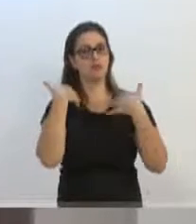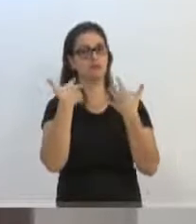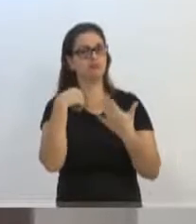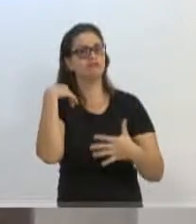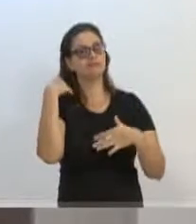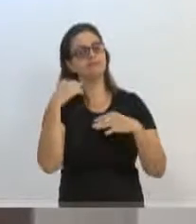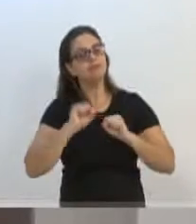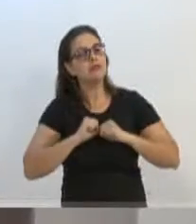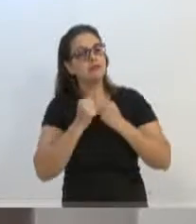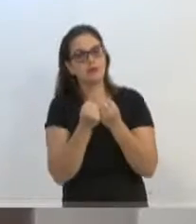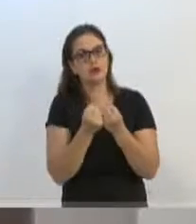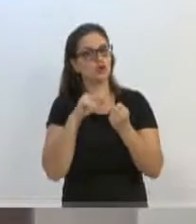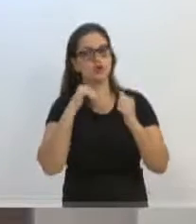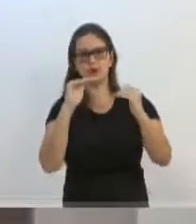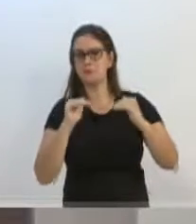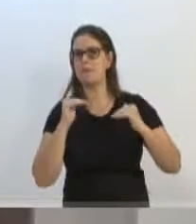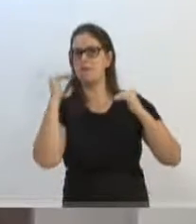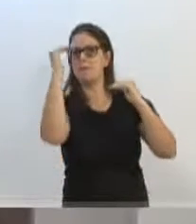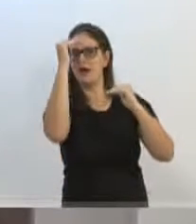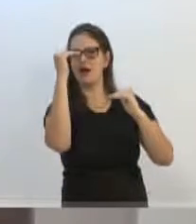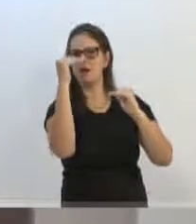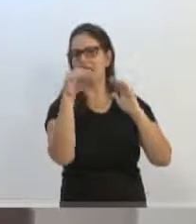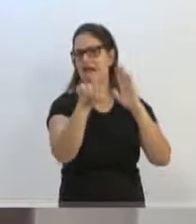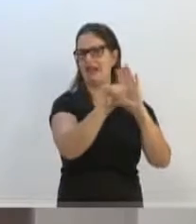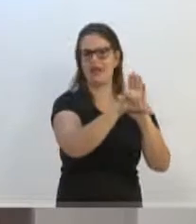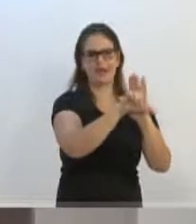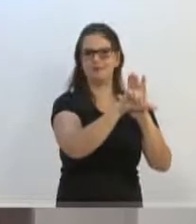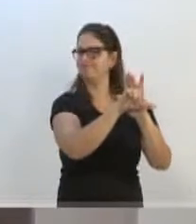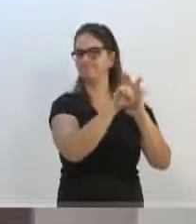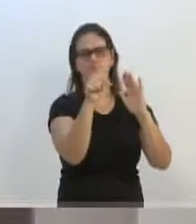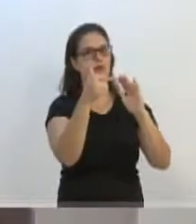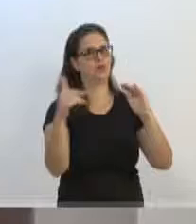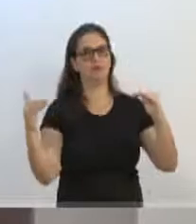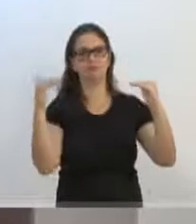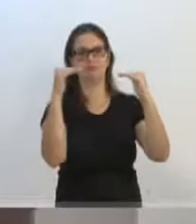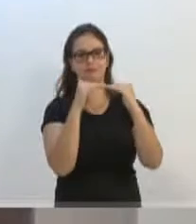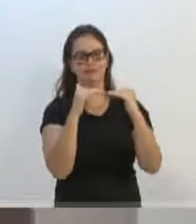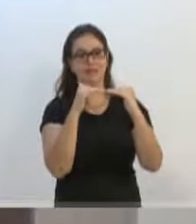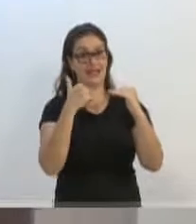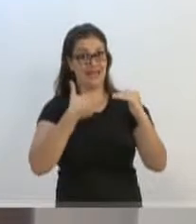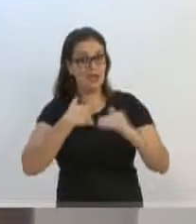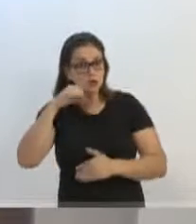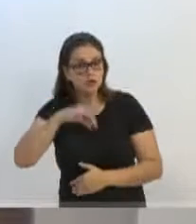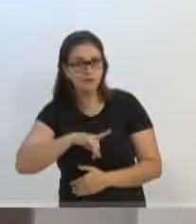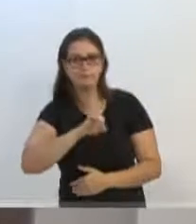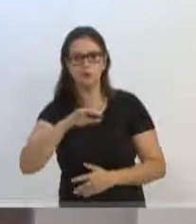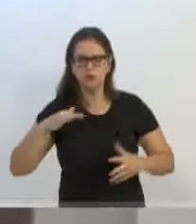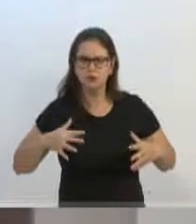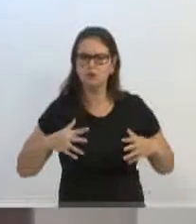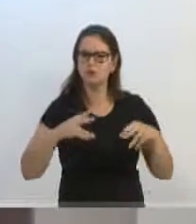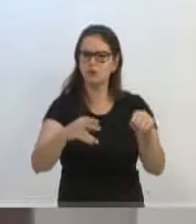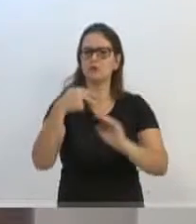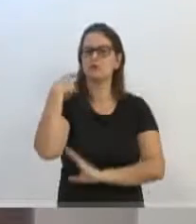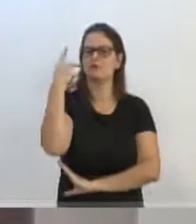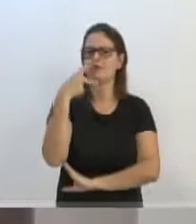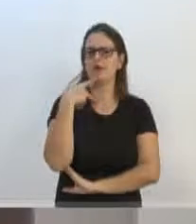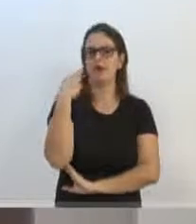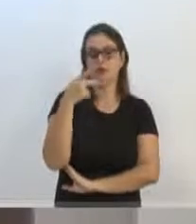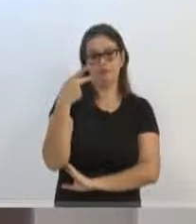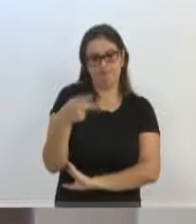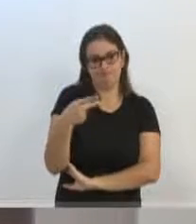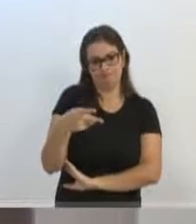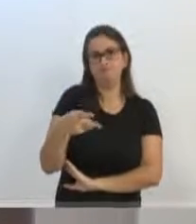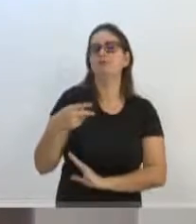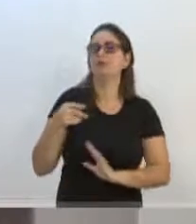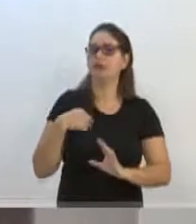não estamos acima da questão da legislação. E digo mais, eu, e não apenas eu, todos os vereadores dessa casa, todos os